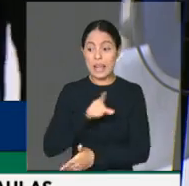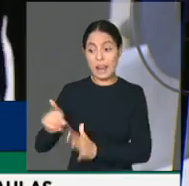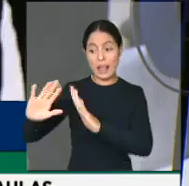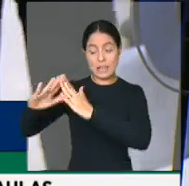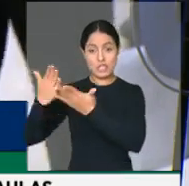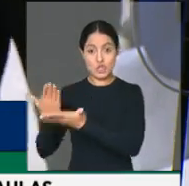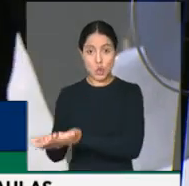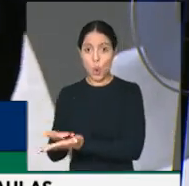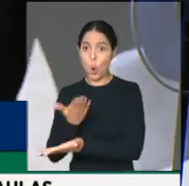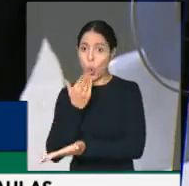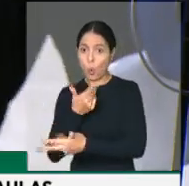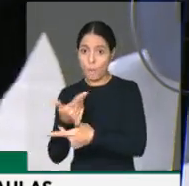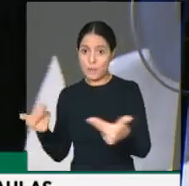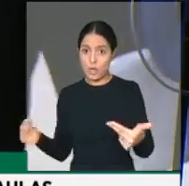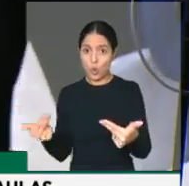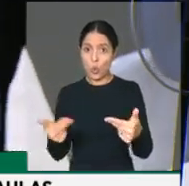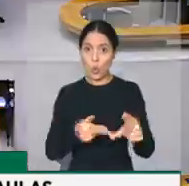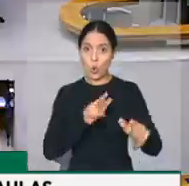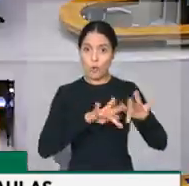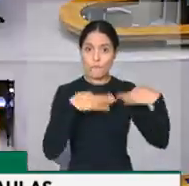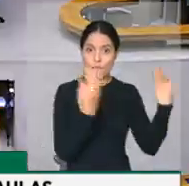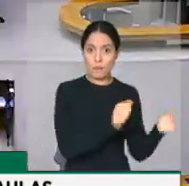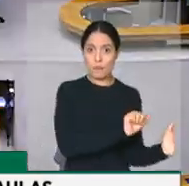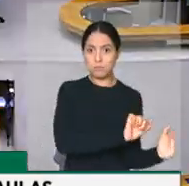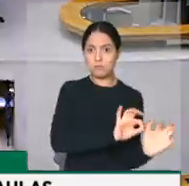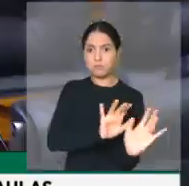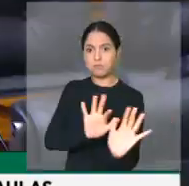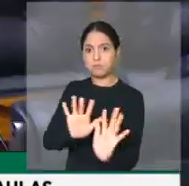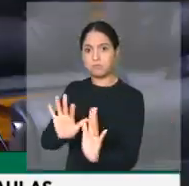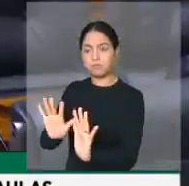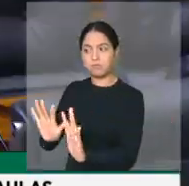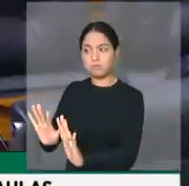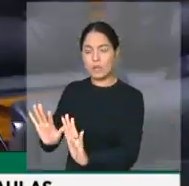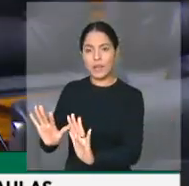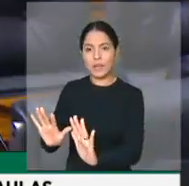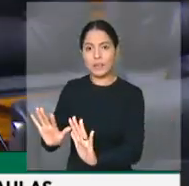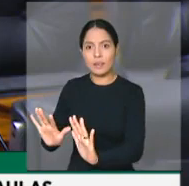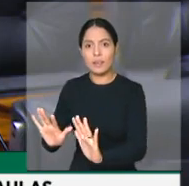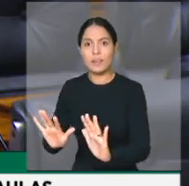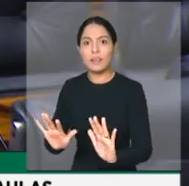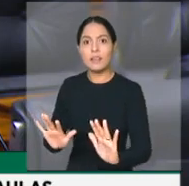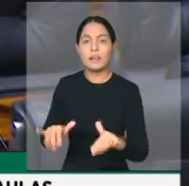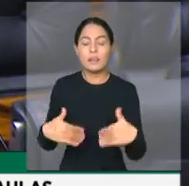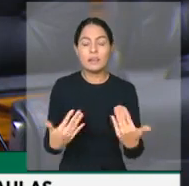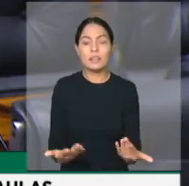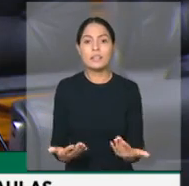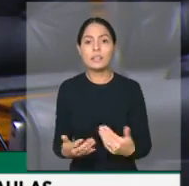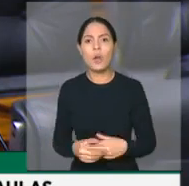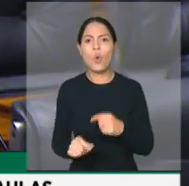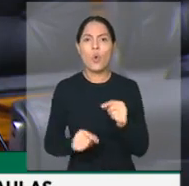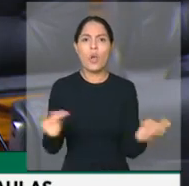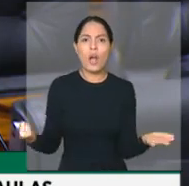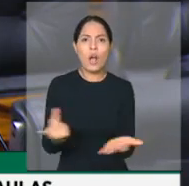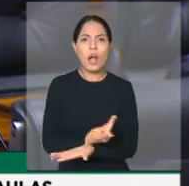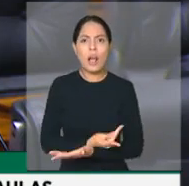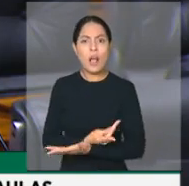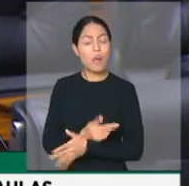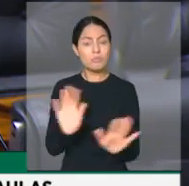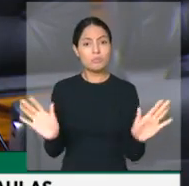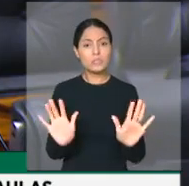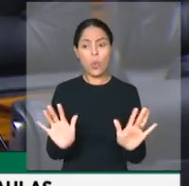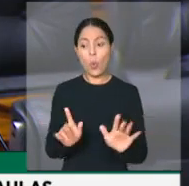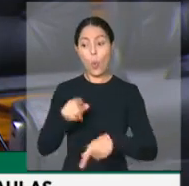contaminação, mas, ao contrário, garantindo acesso à alimentação sem que elas tenham que estar nas escolas